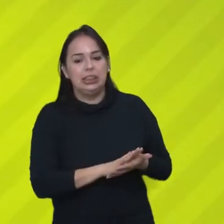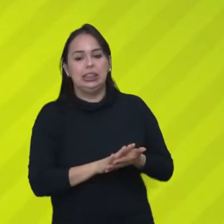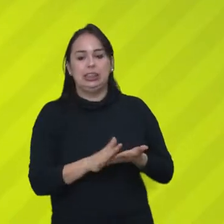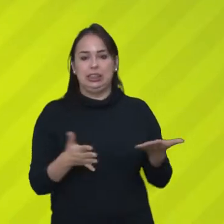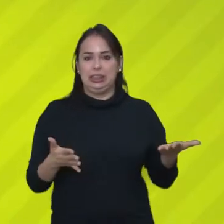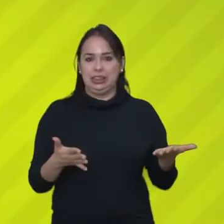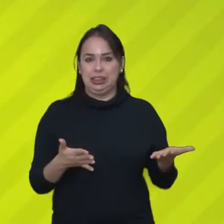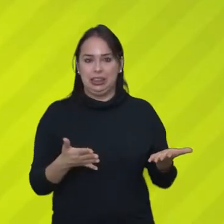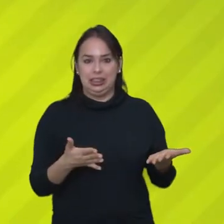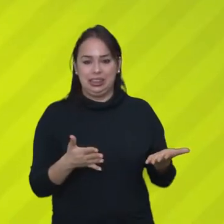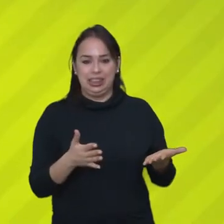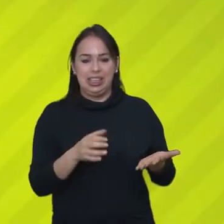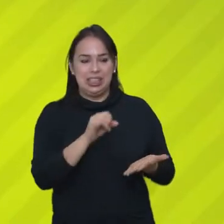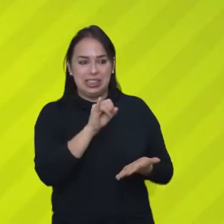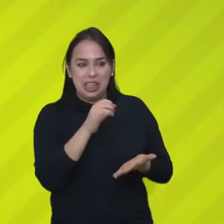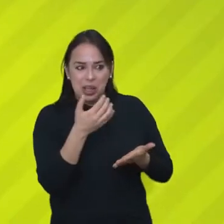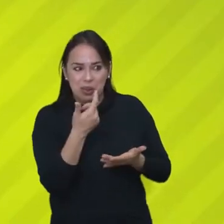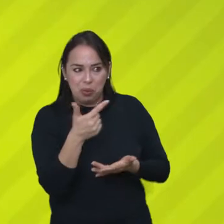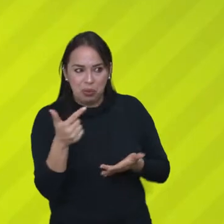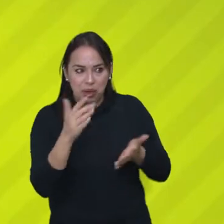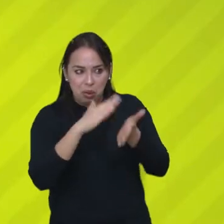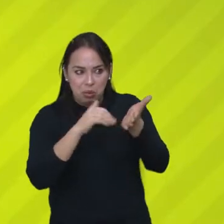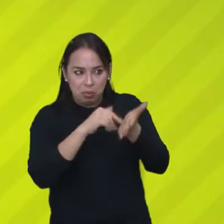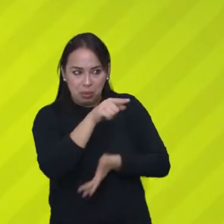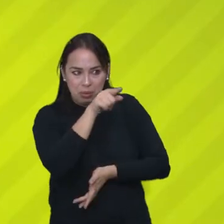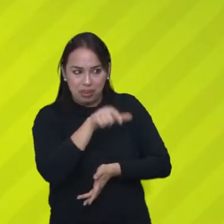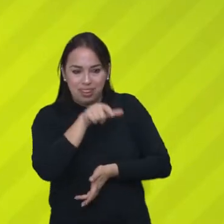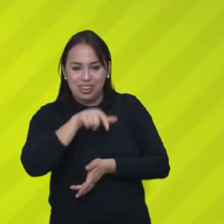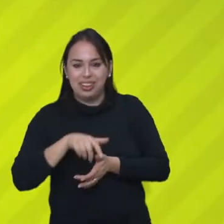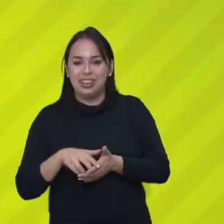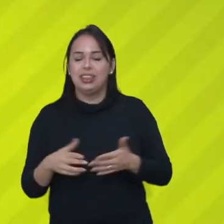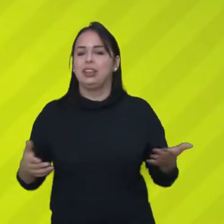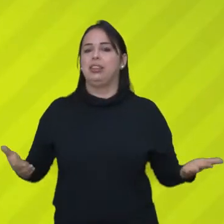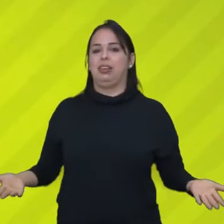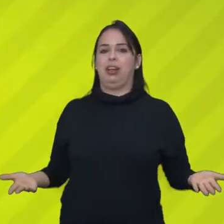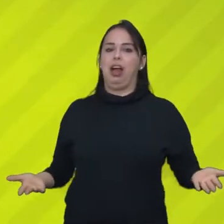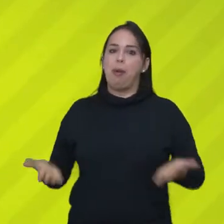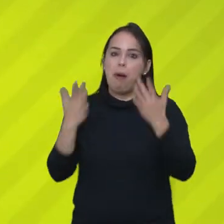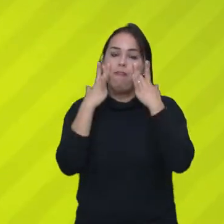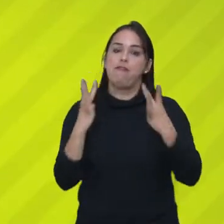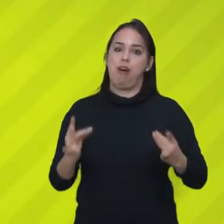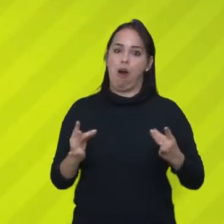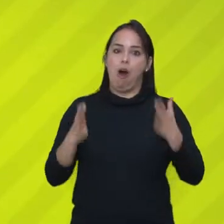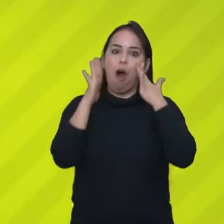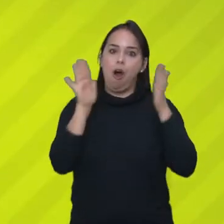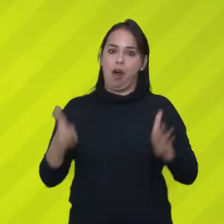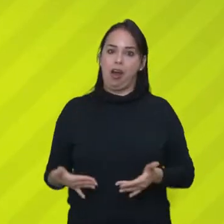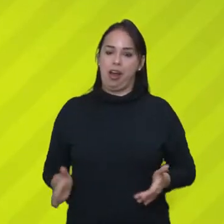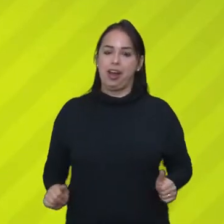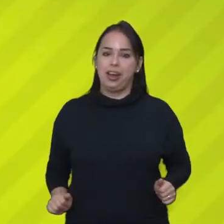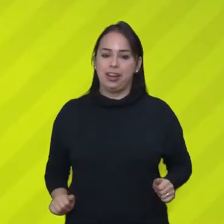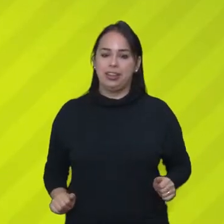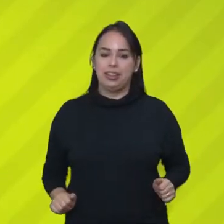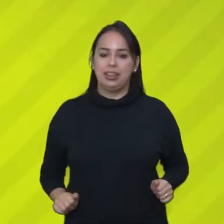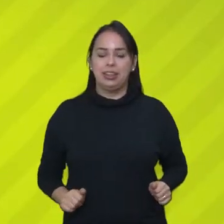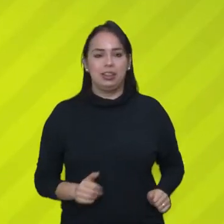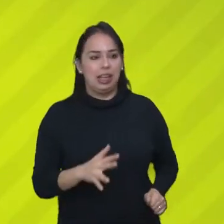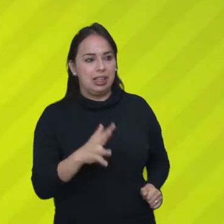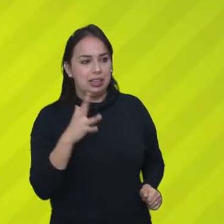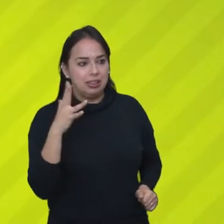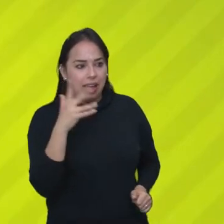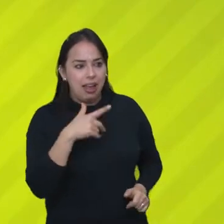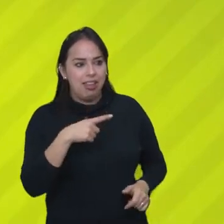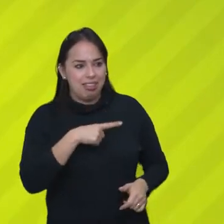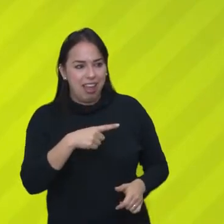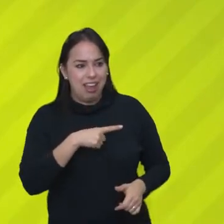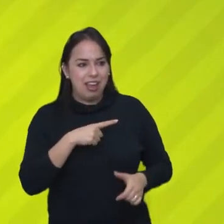se não tivesse, tu ia se tirar? Claro, Picho, tô sendo humilhado pelo Juve, né? Gente, vamos focar aqui, por favor? beleza, né? Mas teu amigo